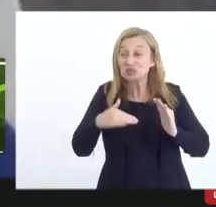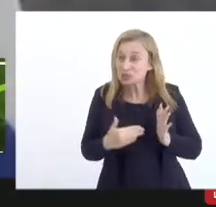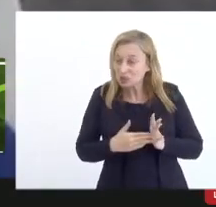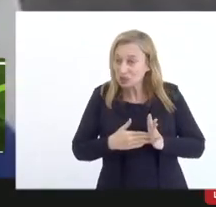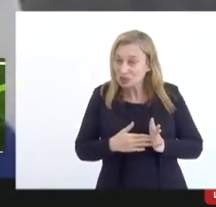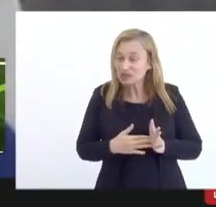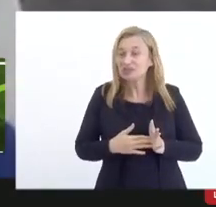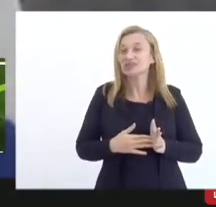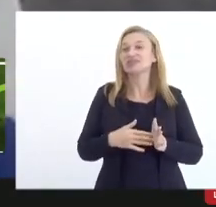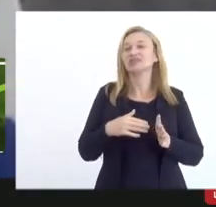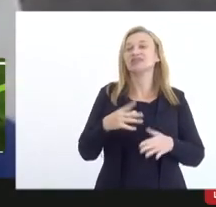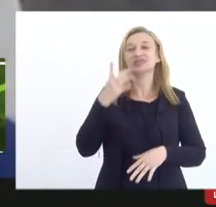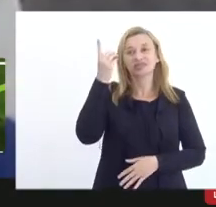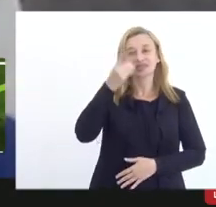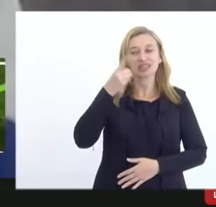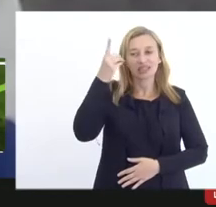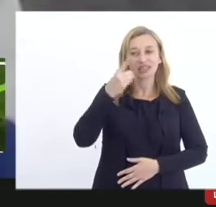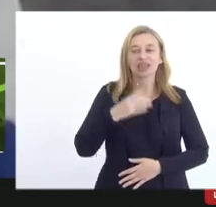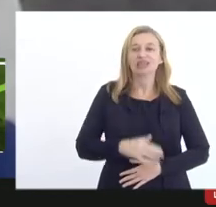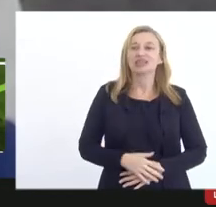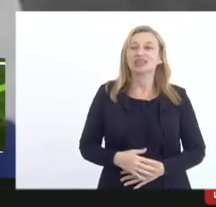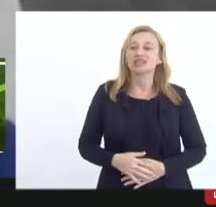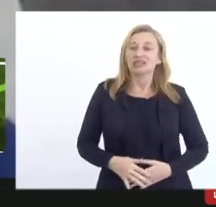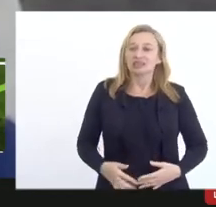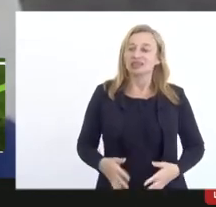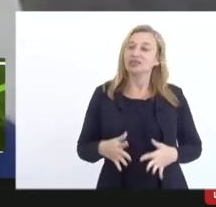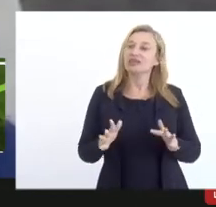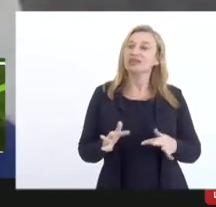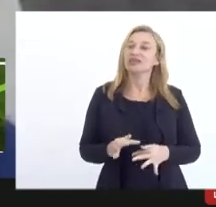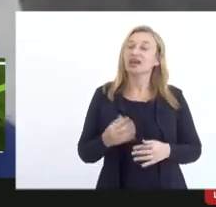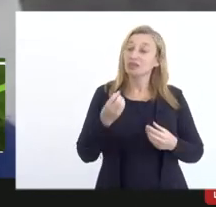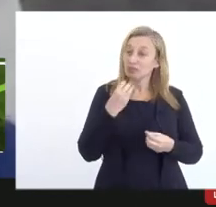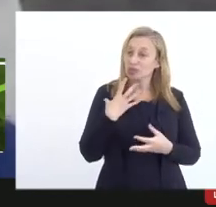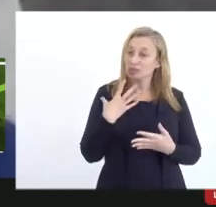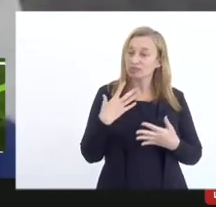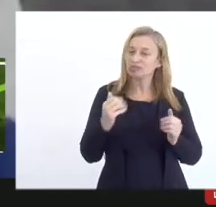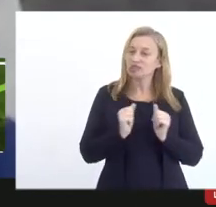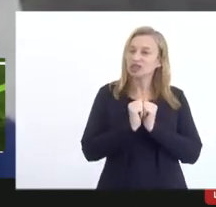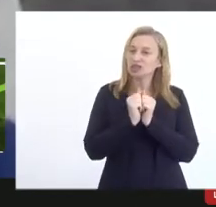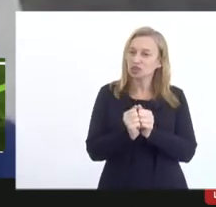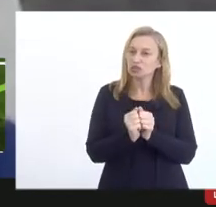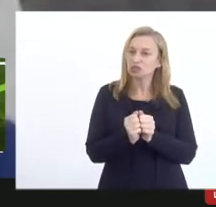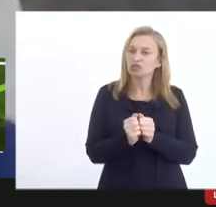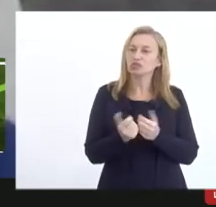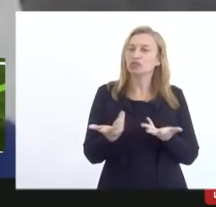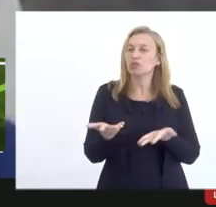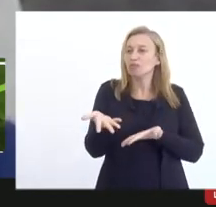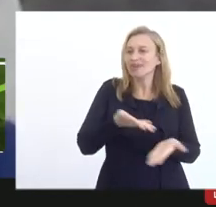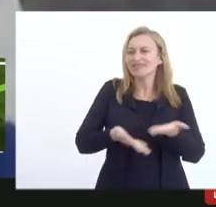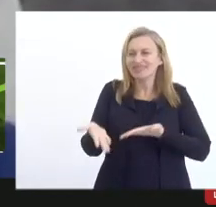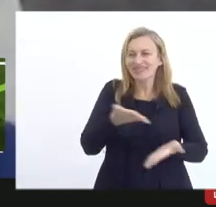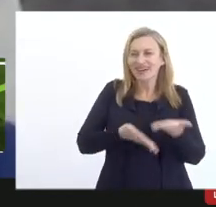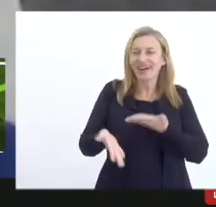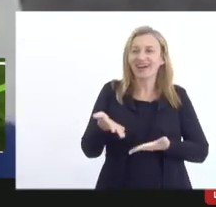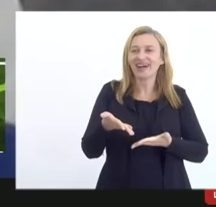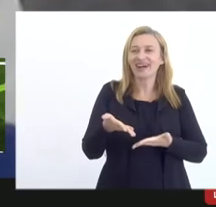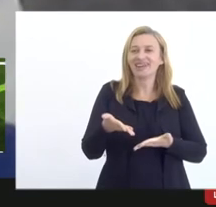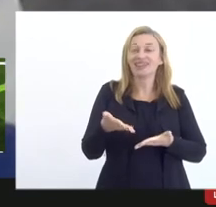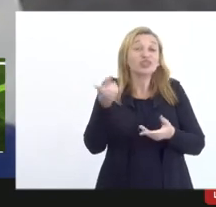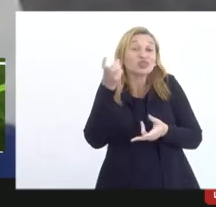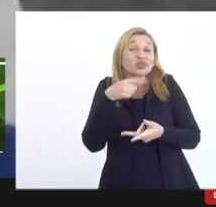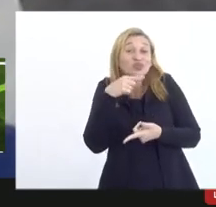ilustres deputados é um prazer sempre poder dividir contribuir partilhar anseios